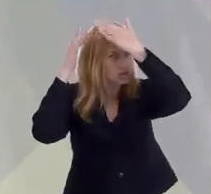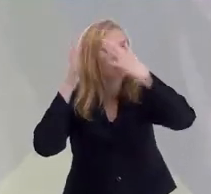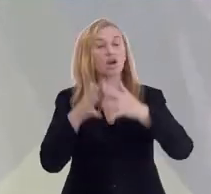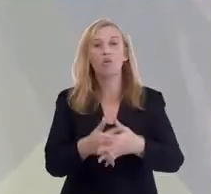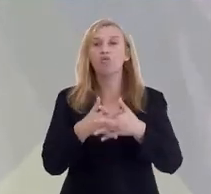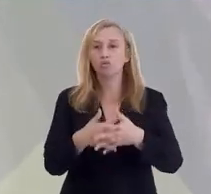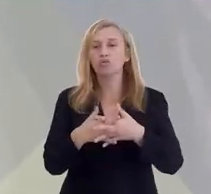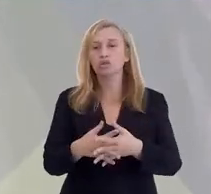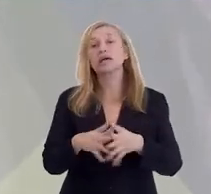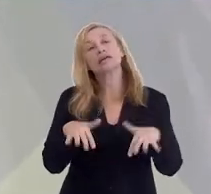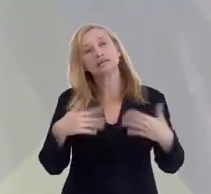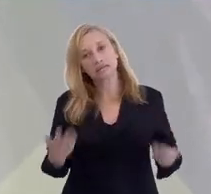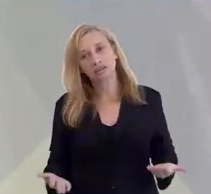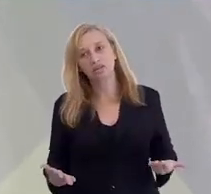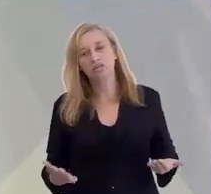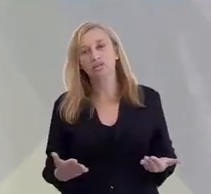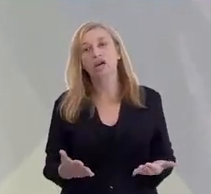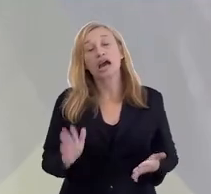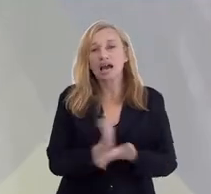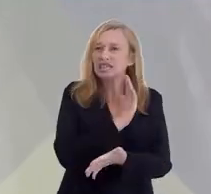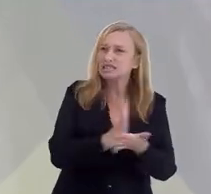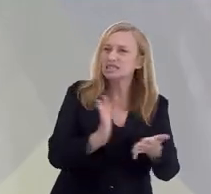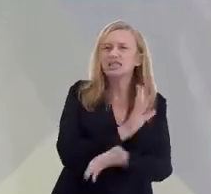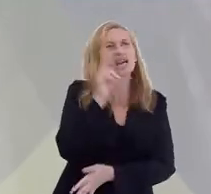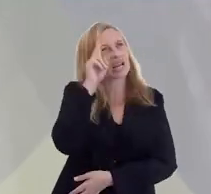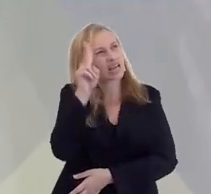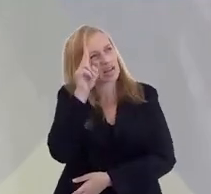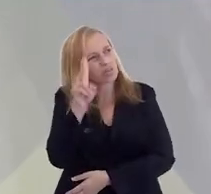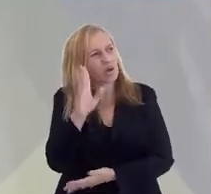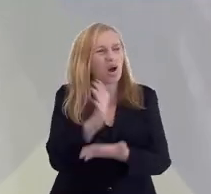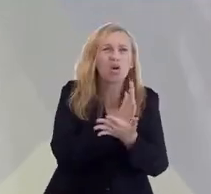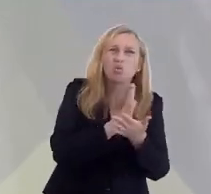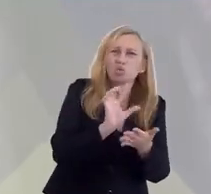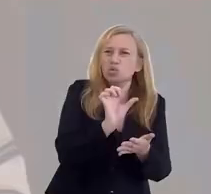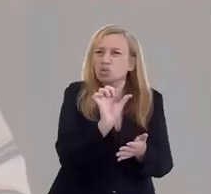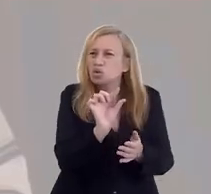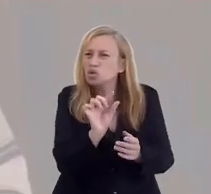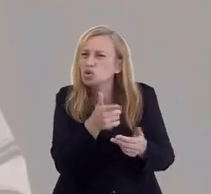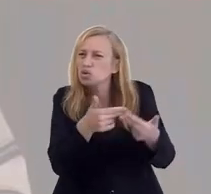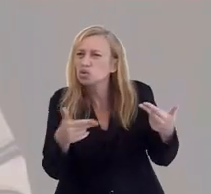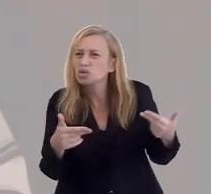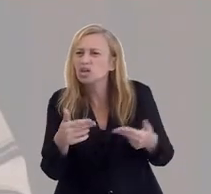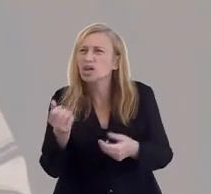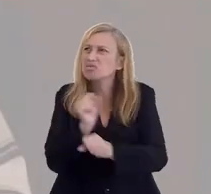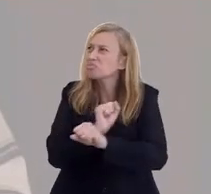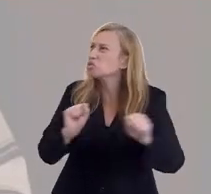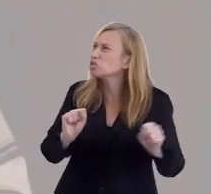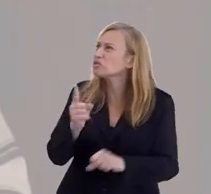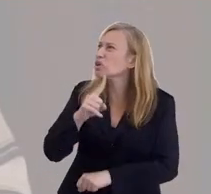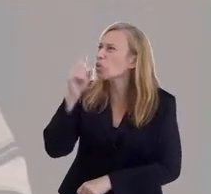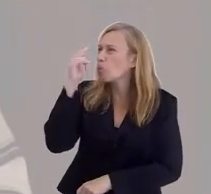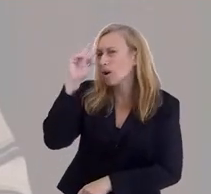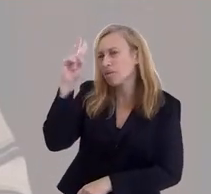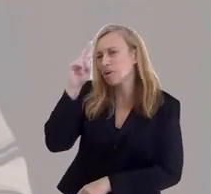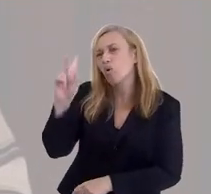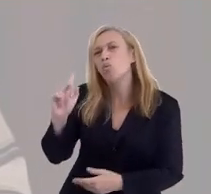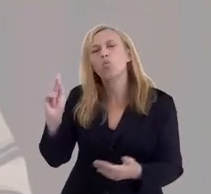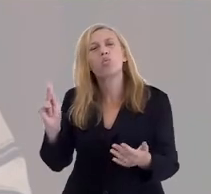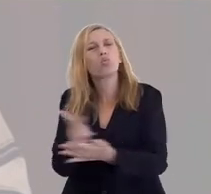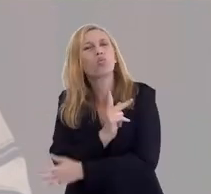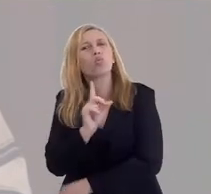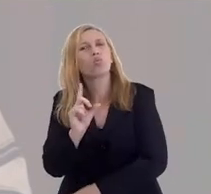é complicada. Então, a gente, às vezes, lembra uma cena. É possível você não lembrar do que